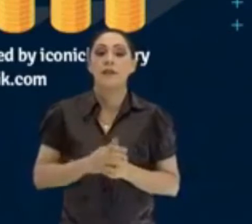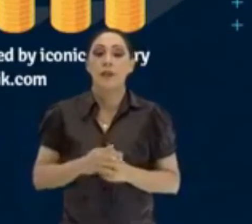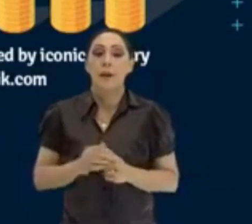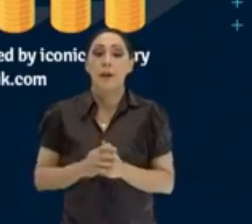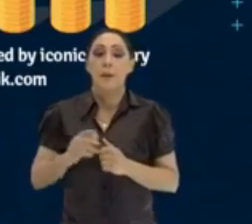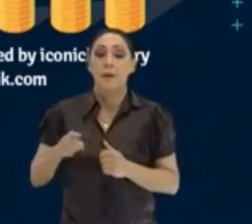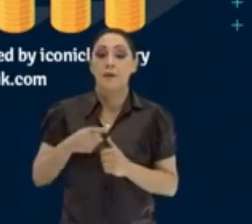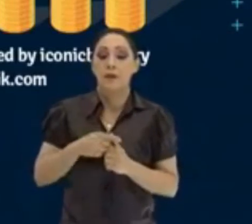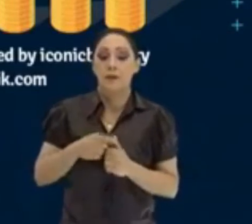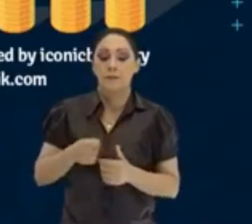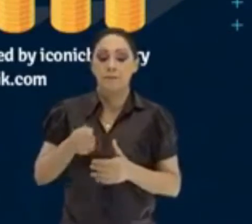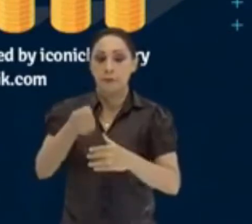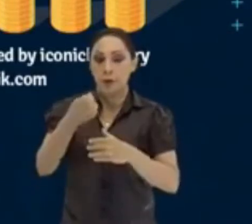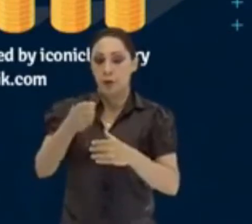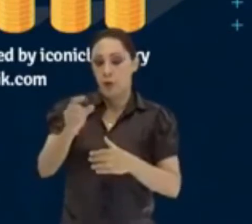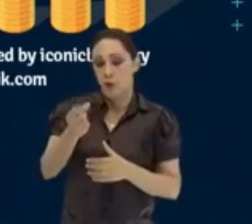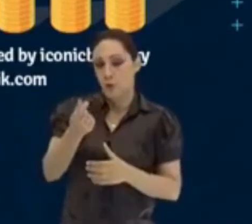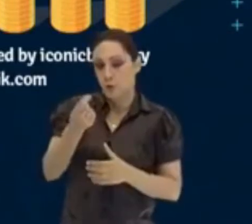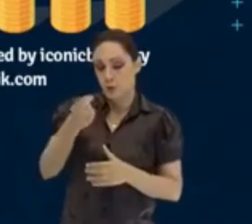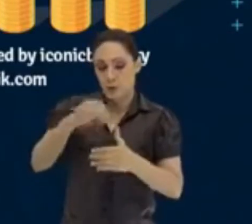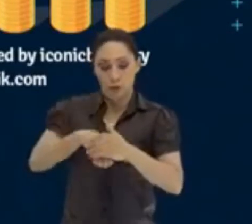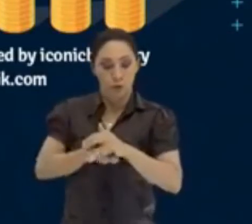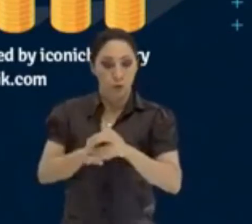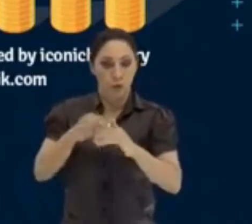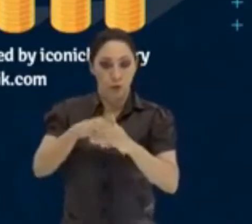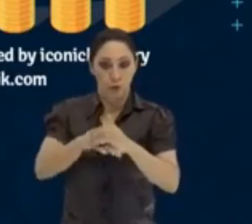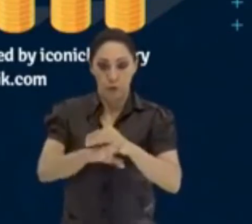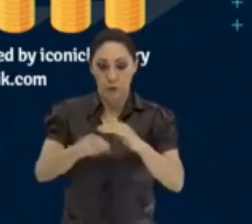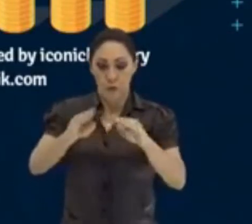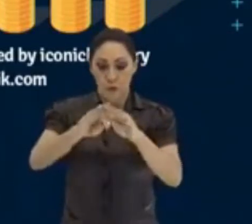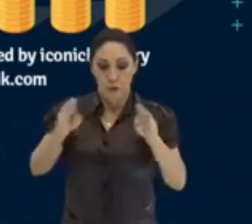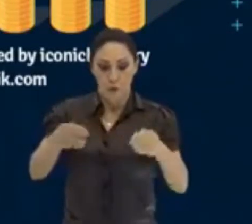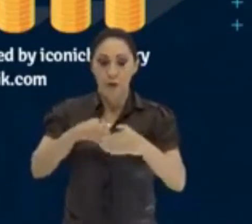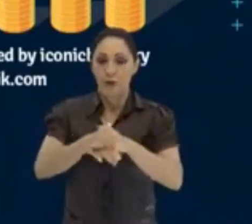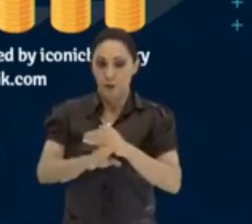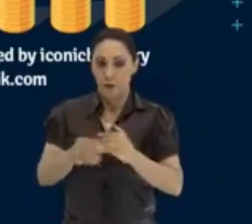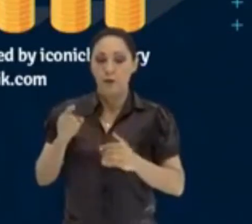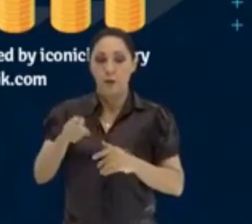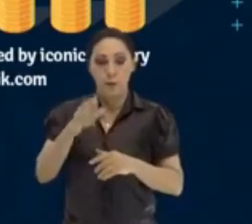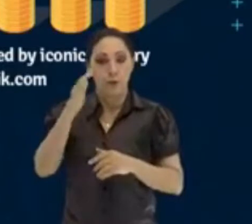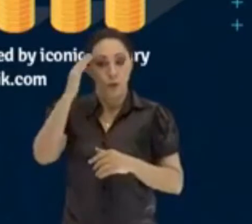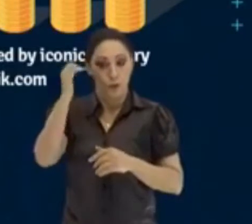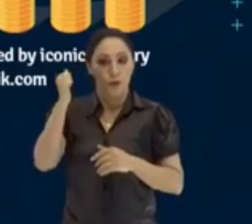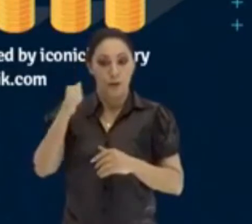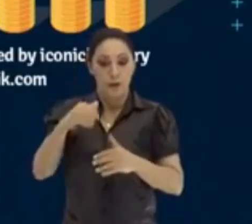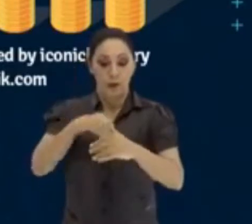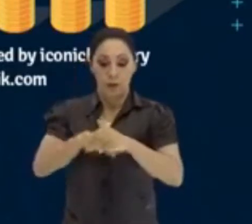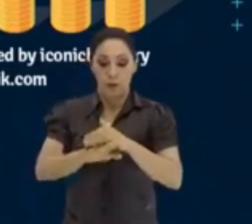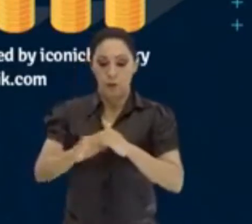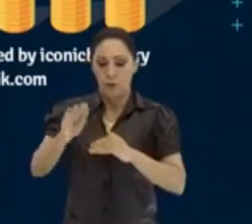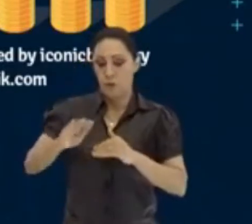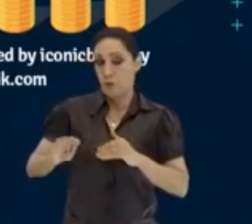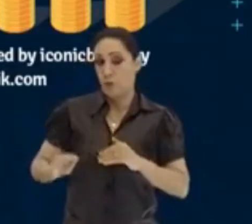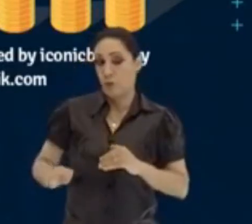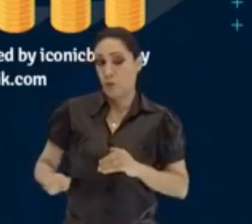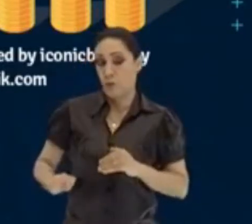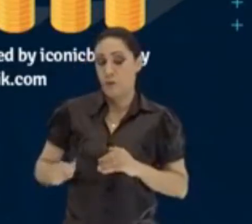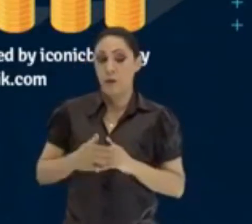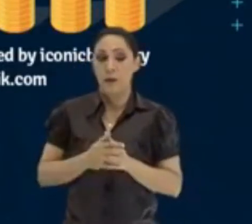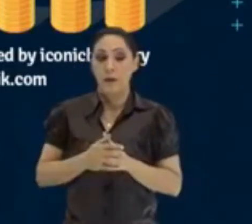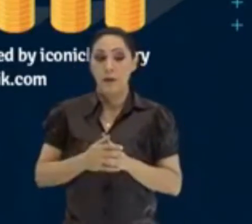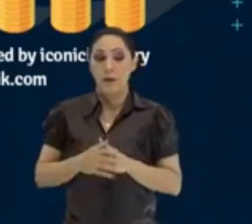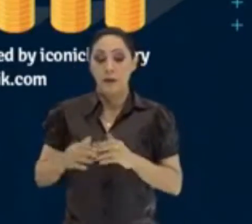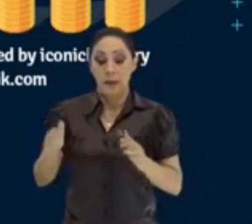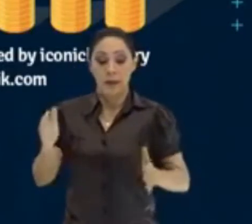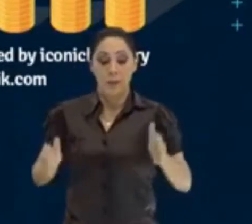coloca aí o seu dinheiro para render, não na caderneta de poupança, que tu já sabes que agora esse processo é que a poupança está abaixo da taxa da inflação, pelo menos